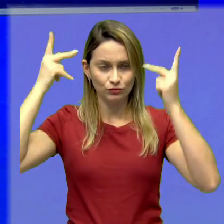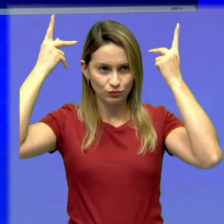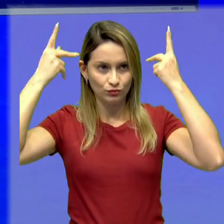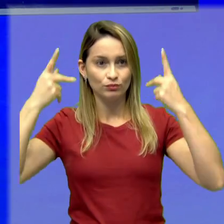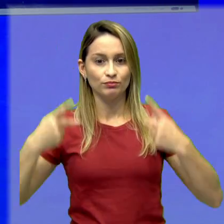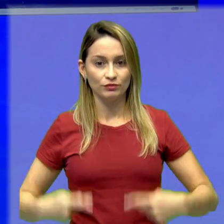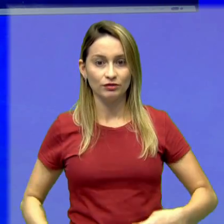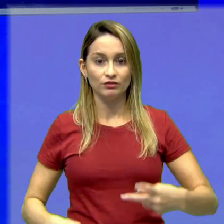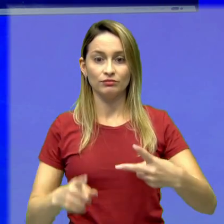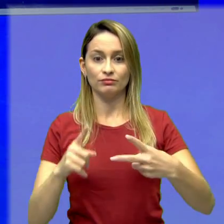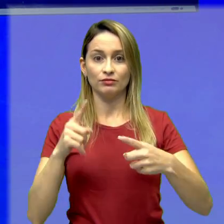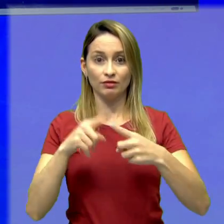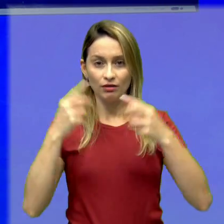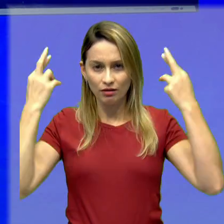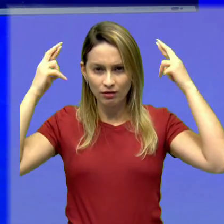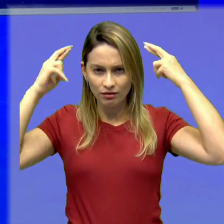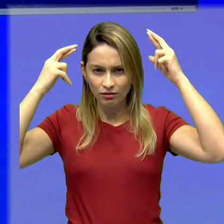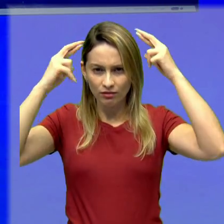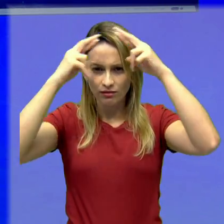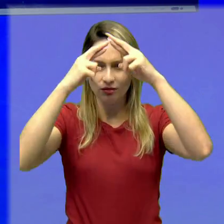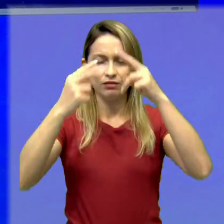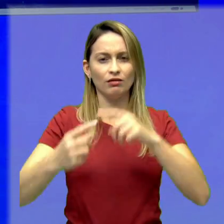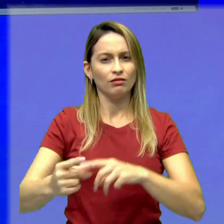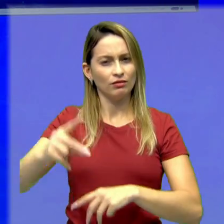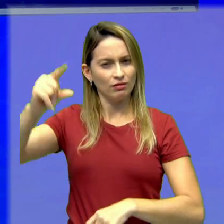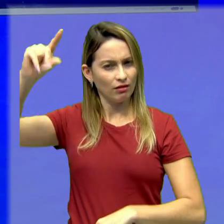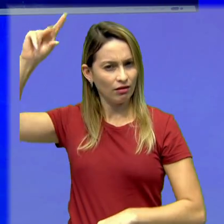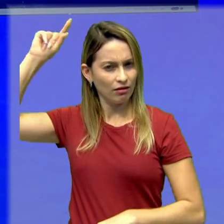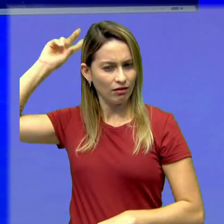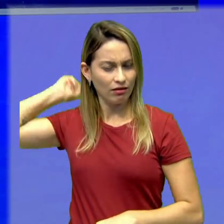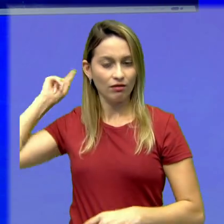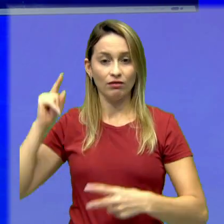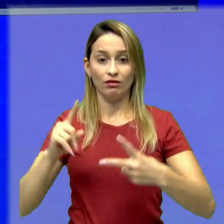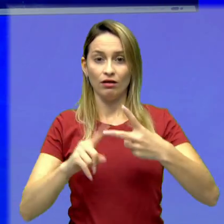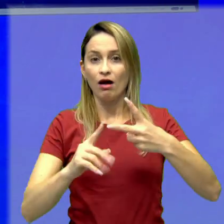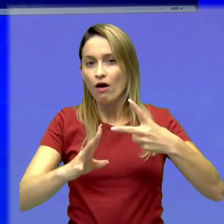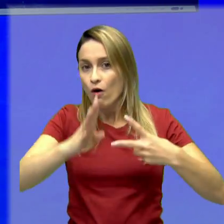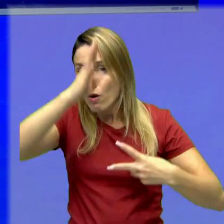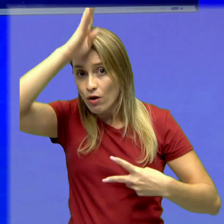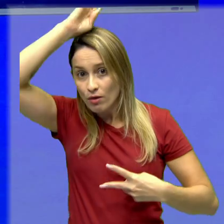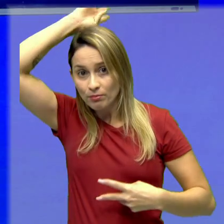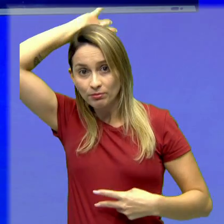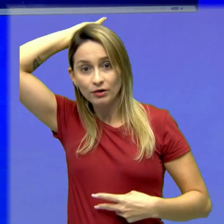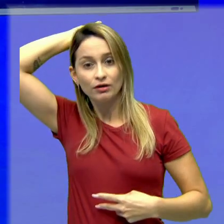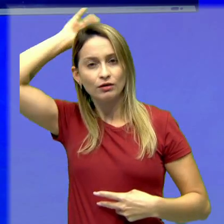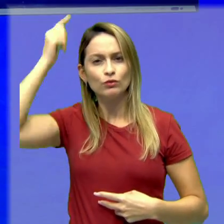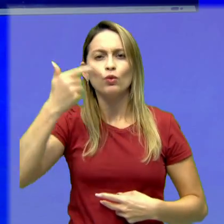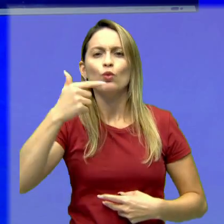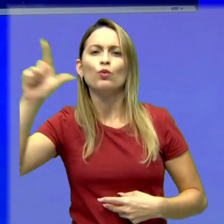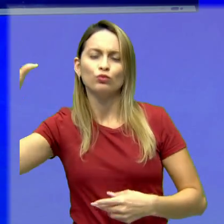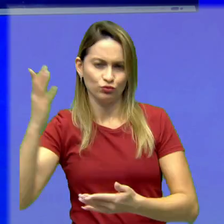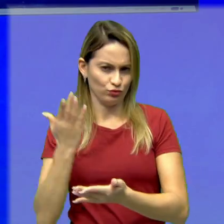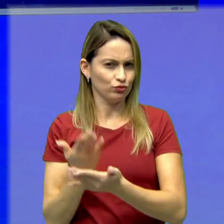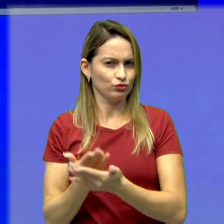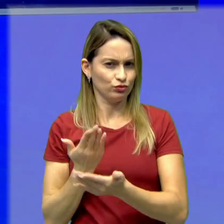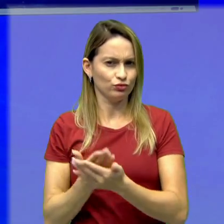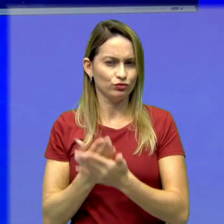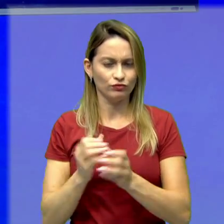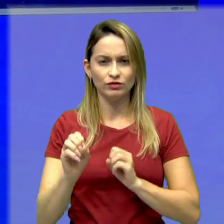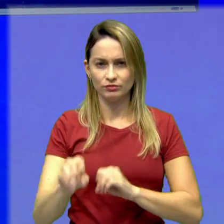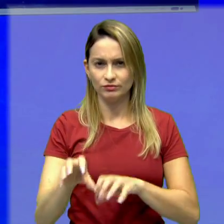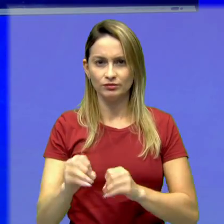humanas. A primeira é a Grécia Antiga, que nós vamos ver na aula de hoje, e a segunda é Roma, que vai ficar por uma outra